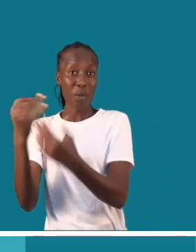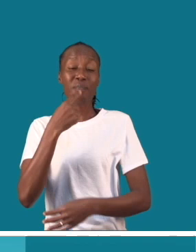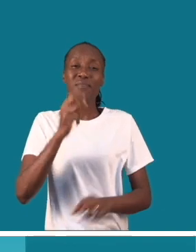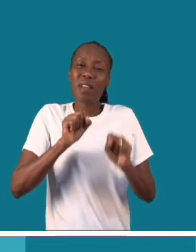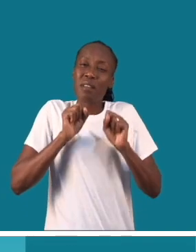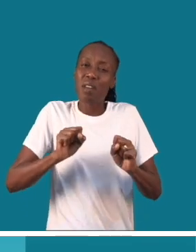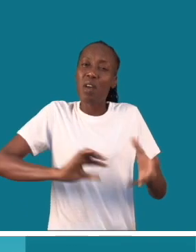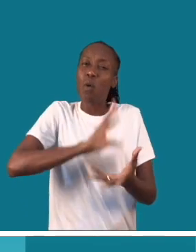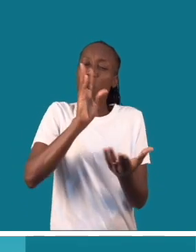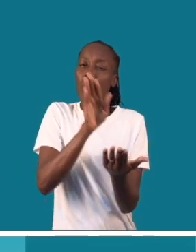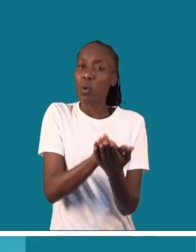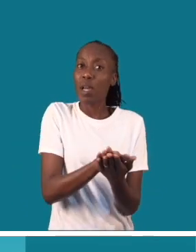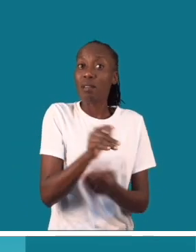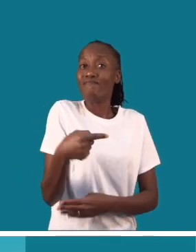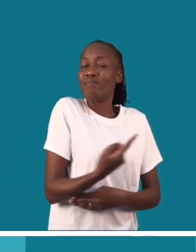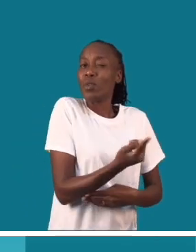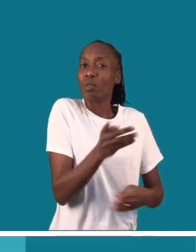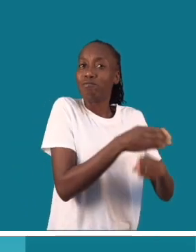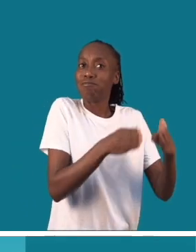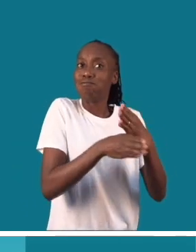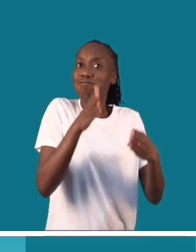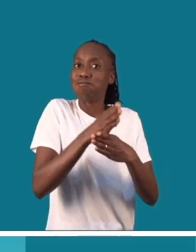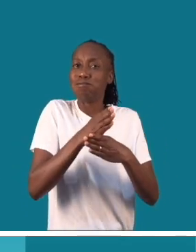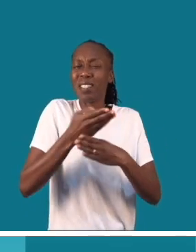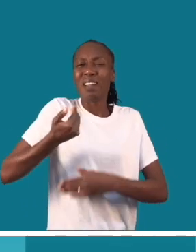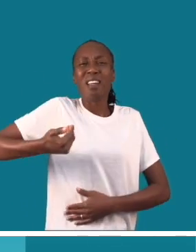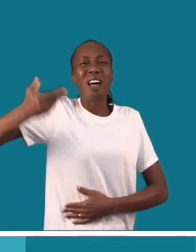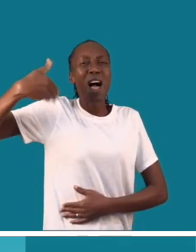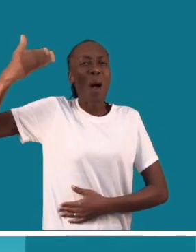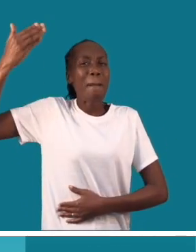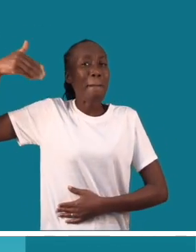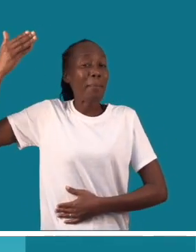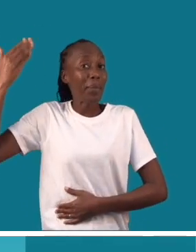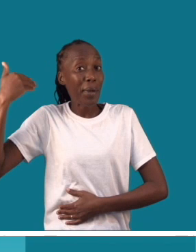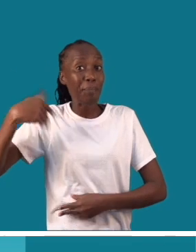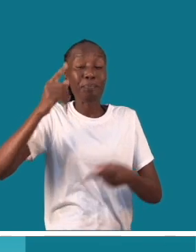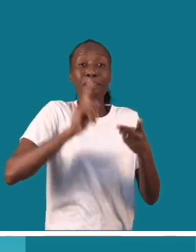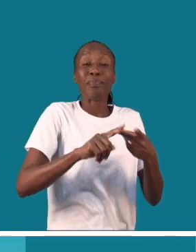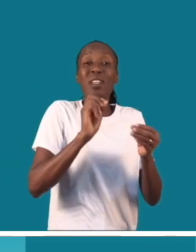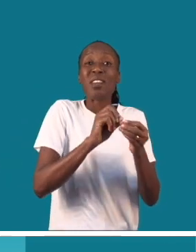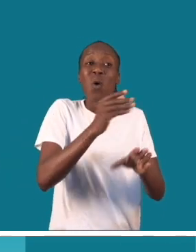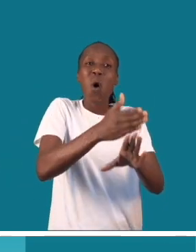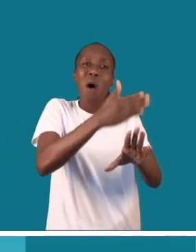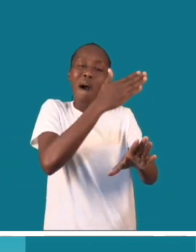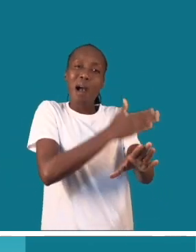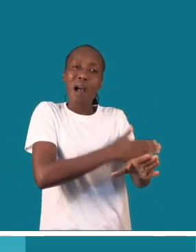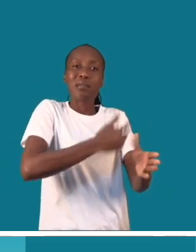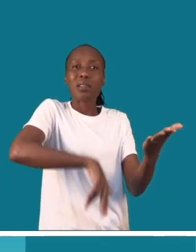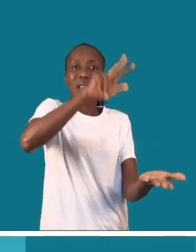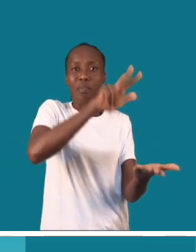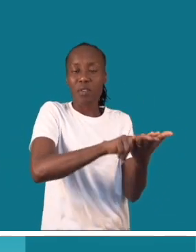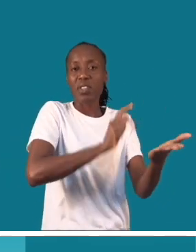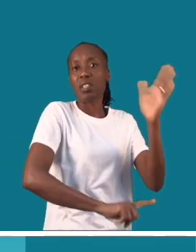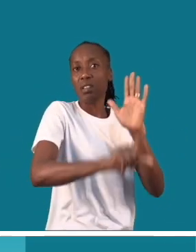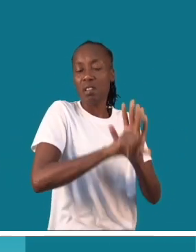todas as instalações, todos os edifícios construídos no período colonial ou mesmo construídos